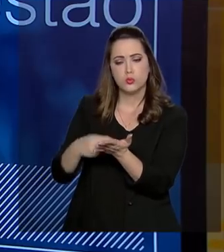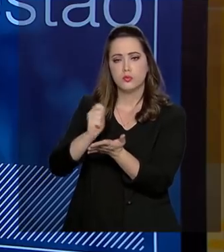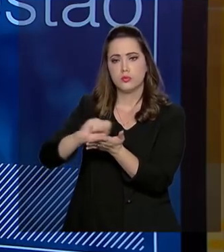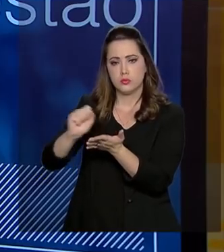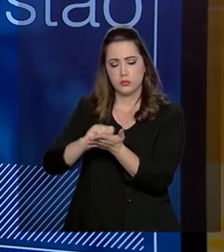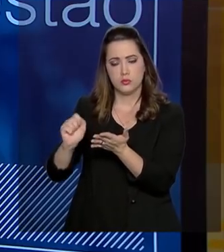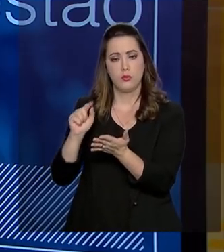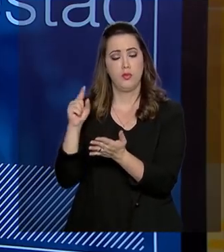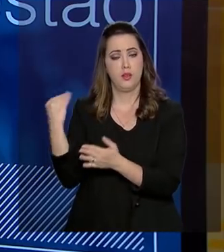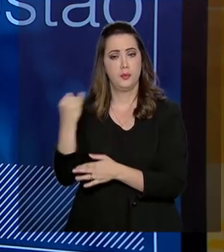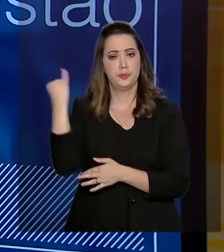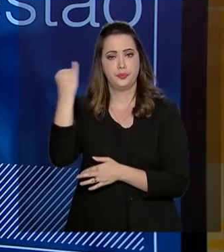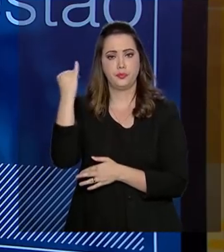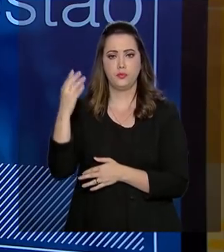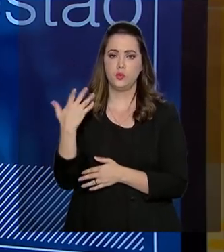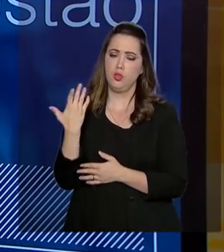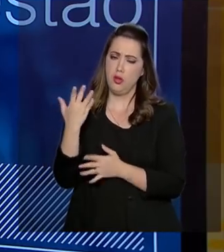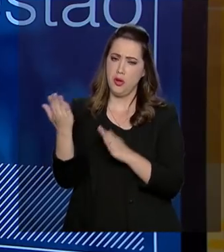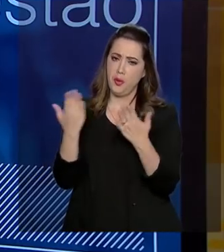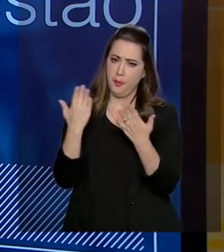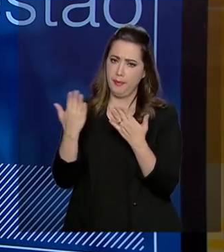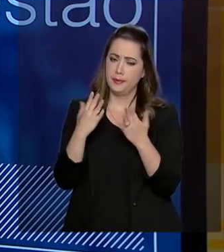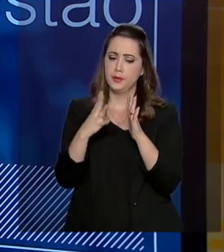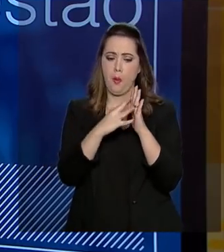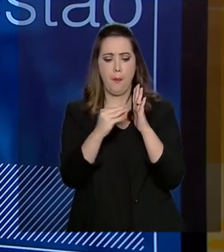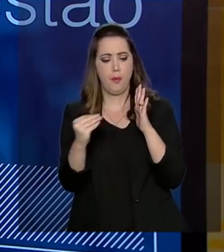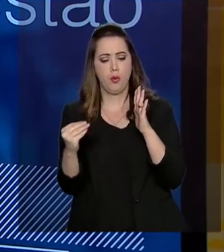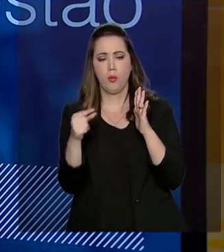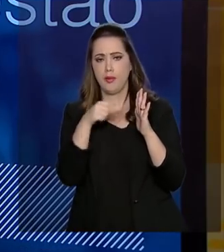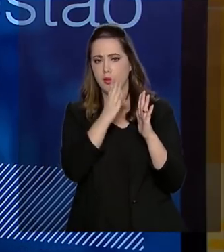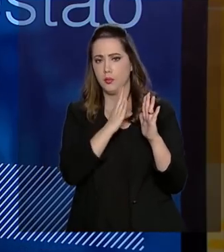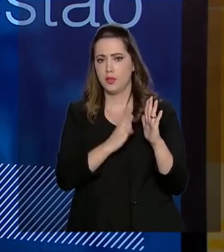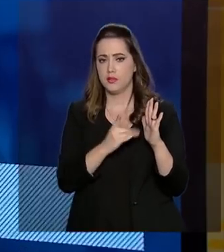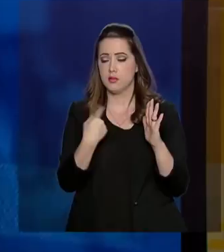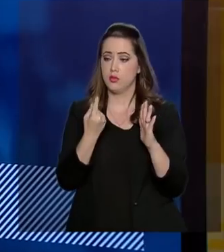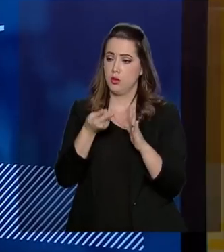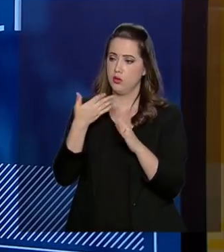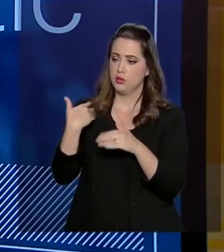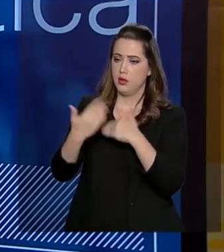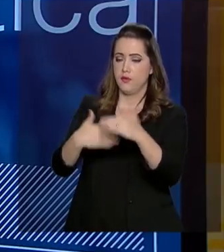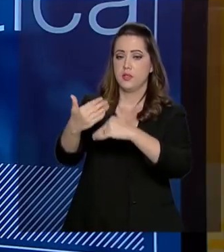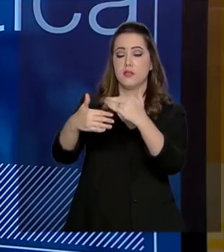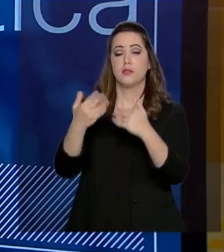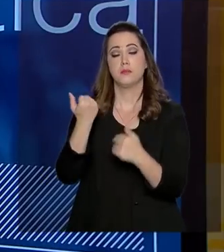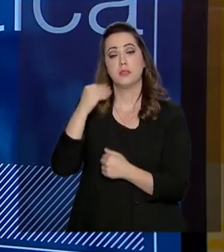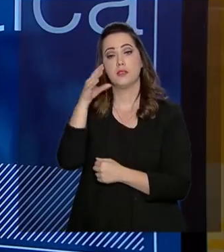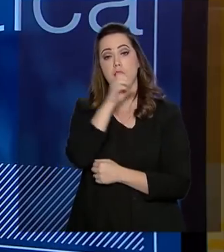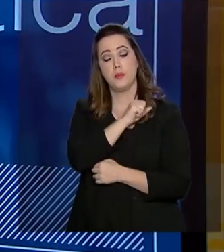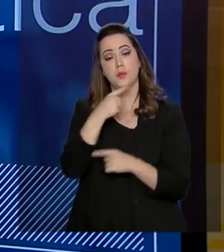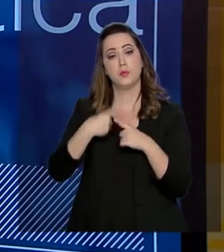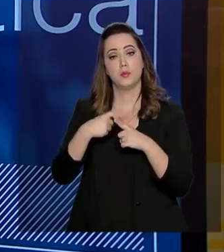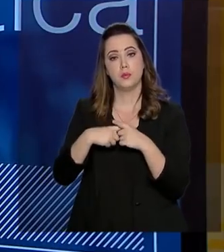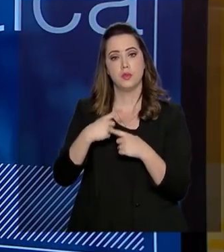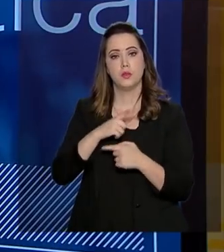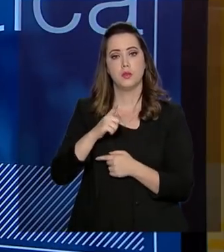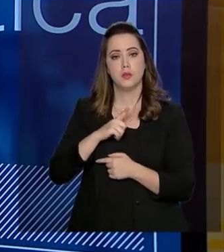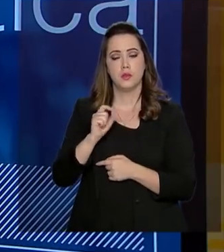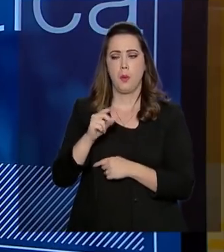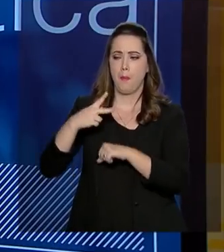aí um modelo também. Claro que nos baseamos, conseguimos avançar mais rápido, porque já tiveram...